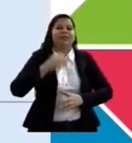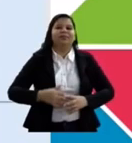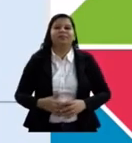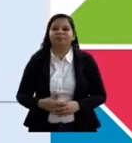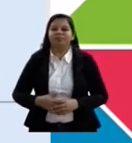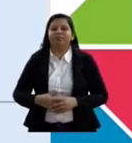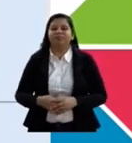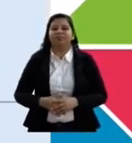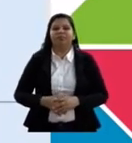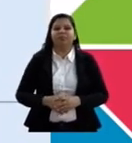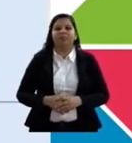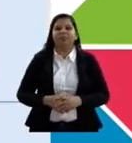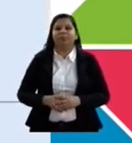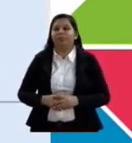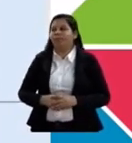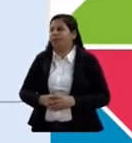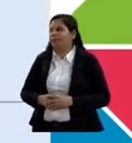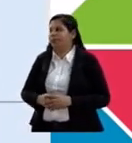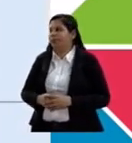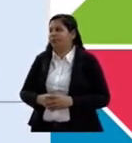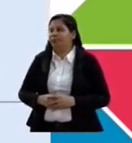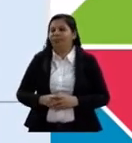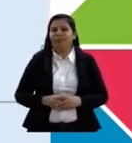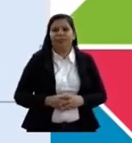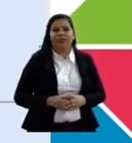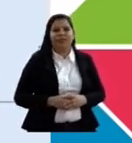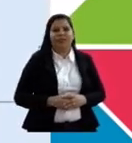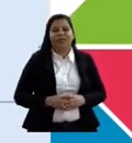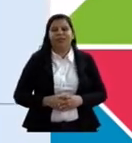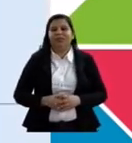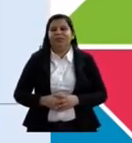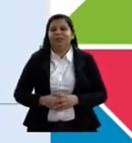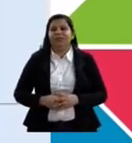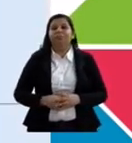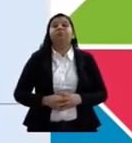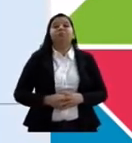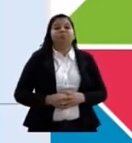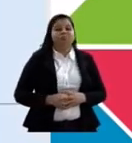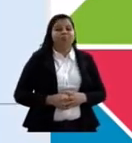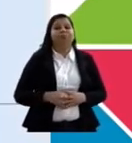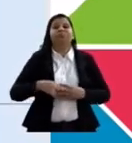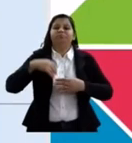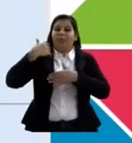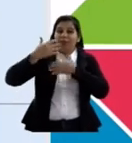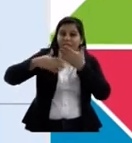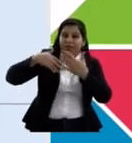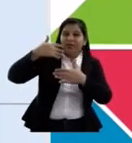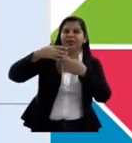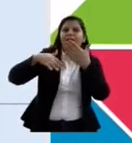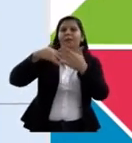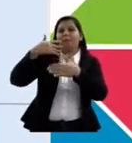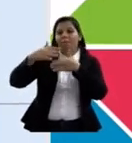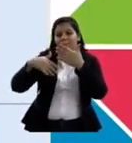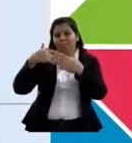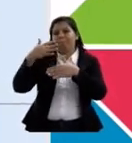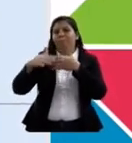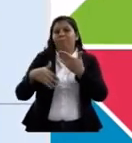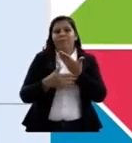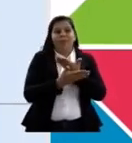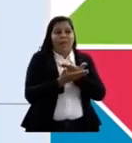bateu dedo da um acuíri vai nascer. É assim que